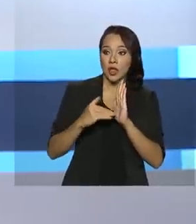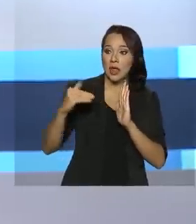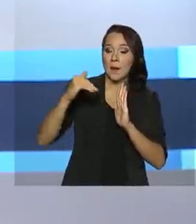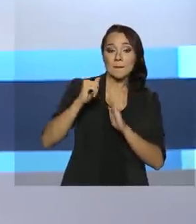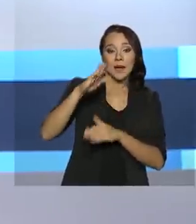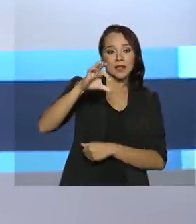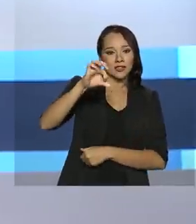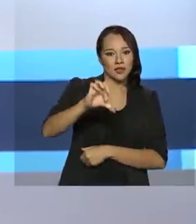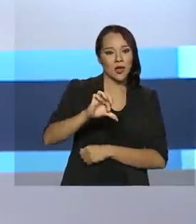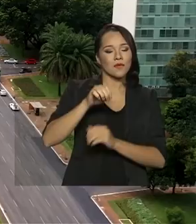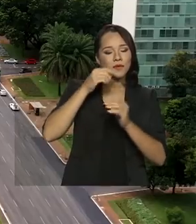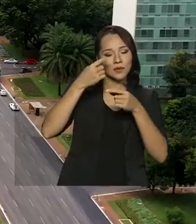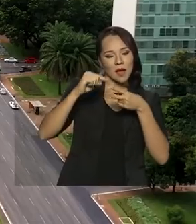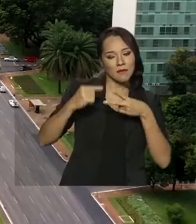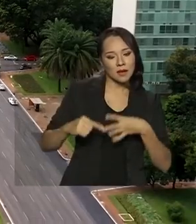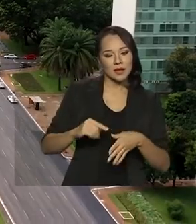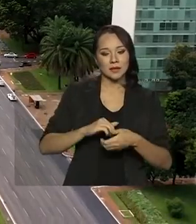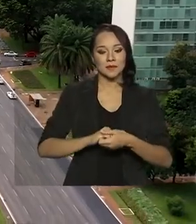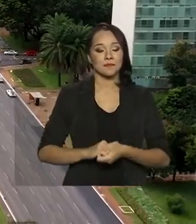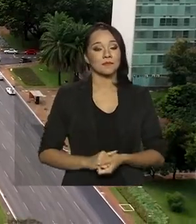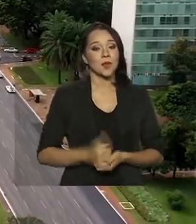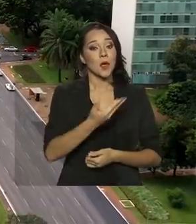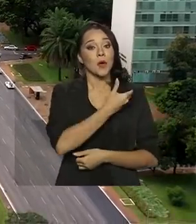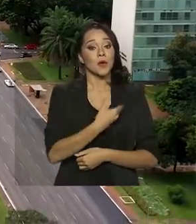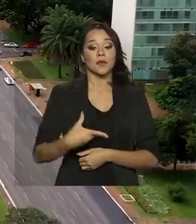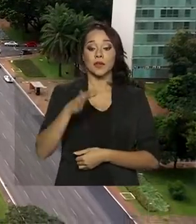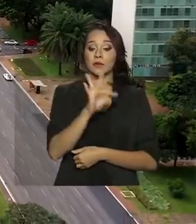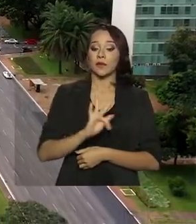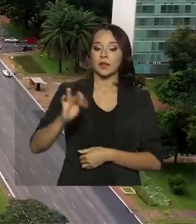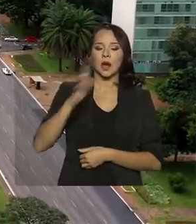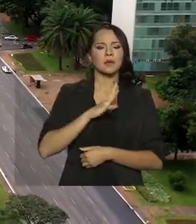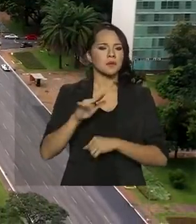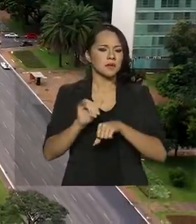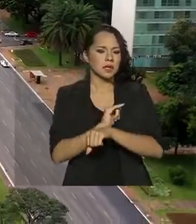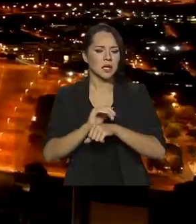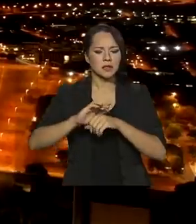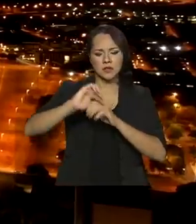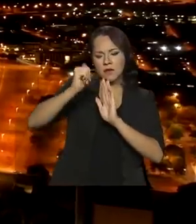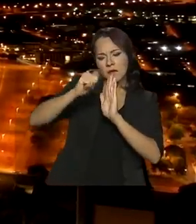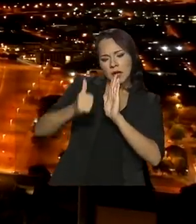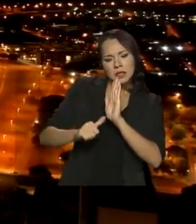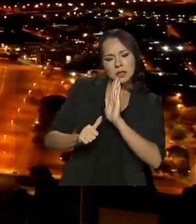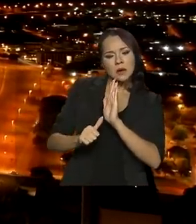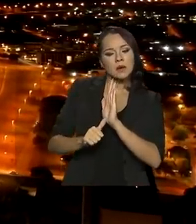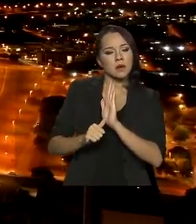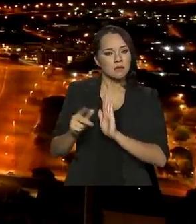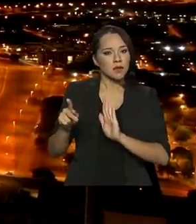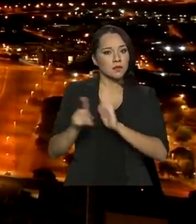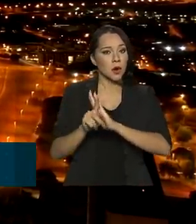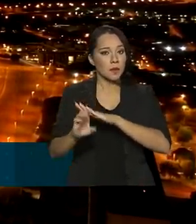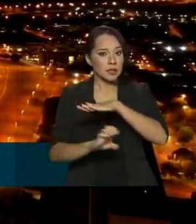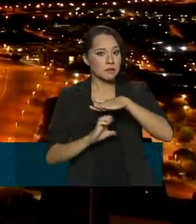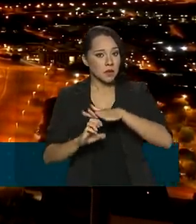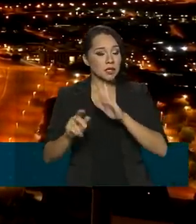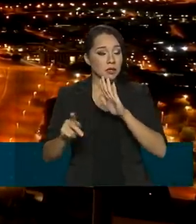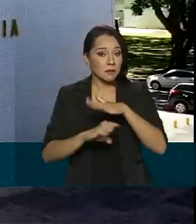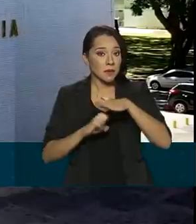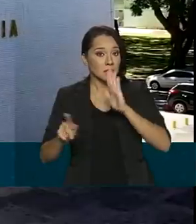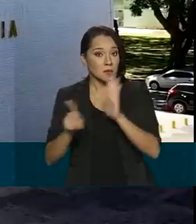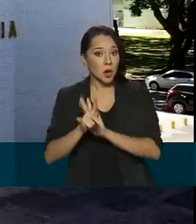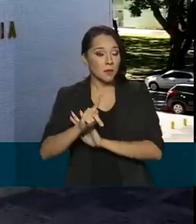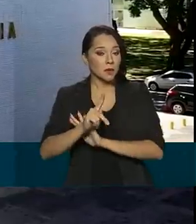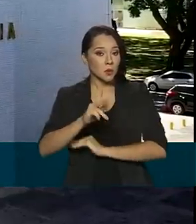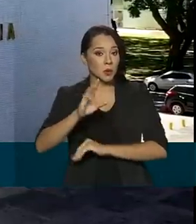nos quesitos avaliados. O governo federal tem um instrumento de avaliação para suas próprias empresas estatais.